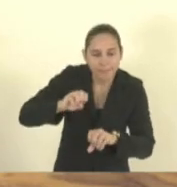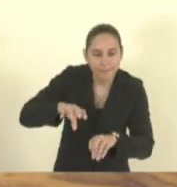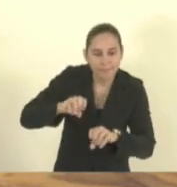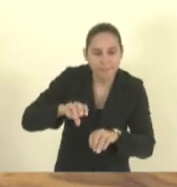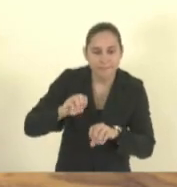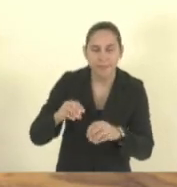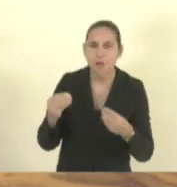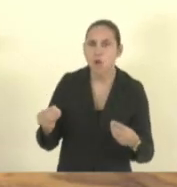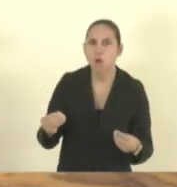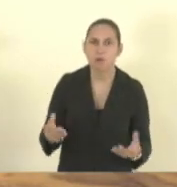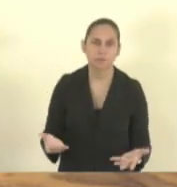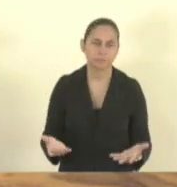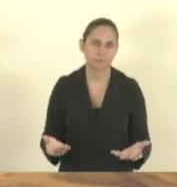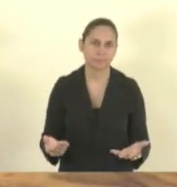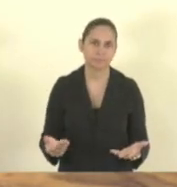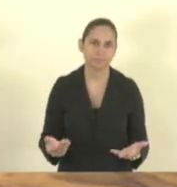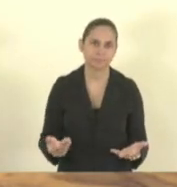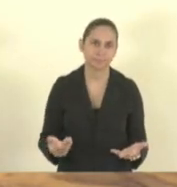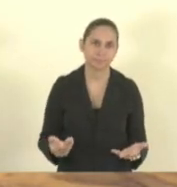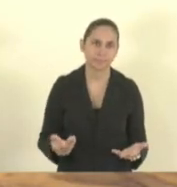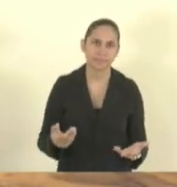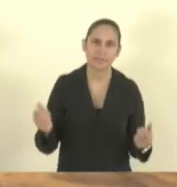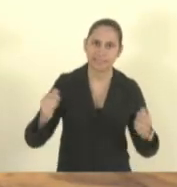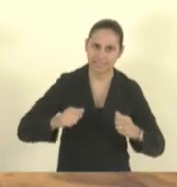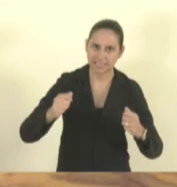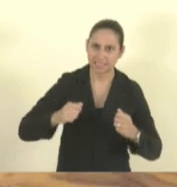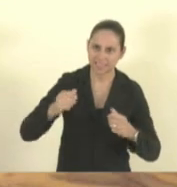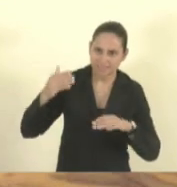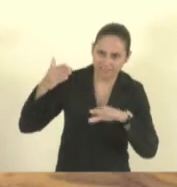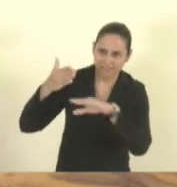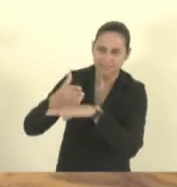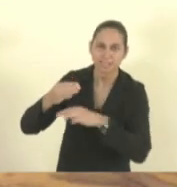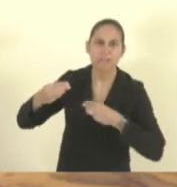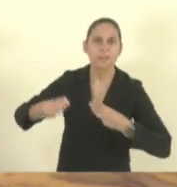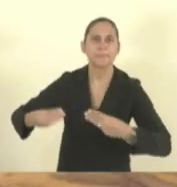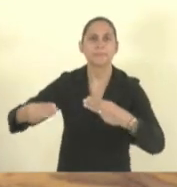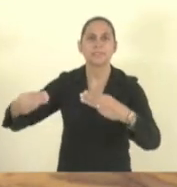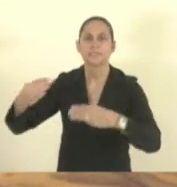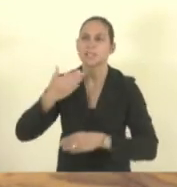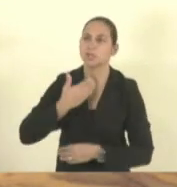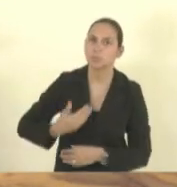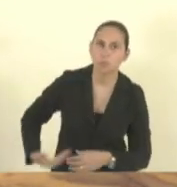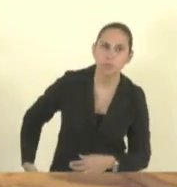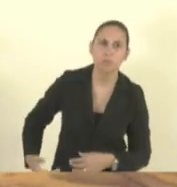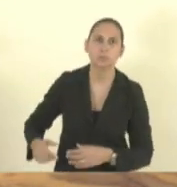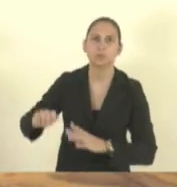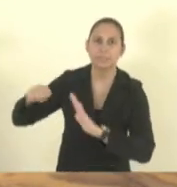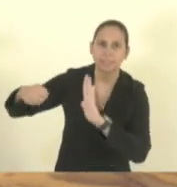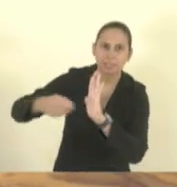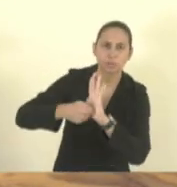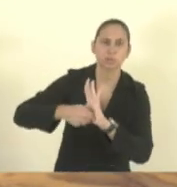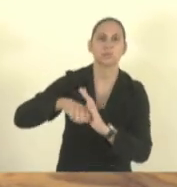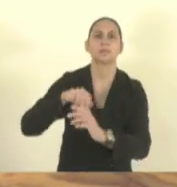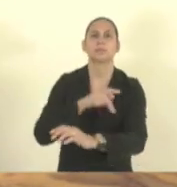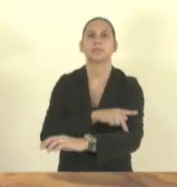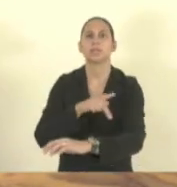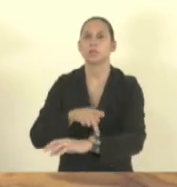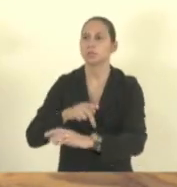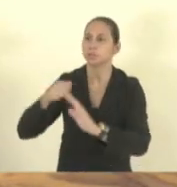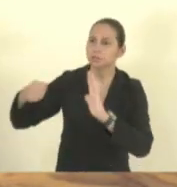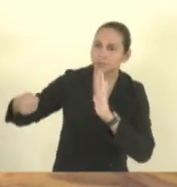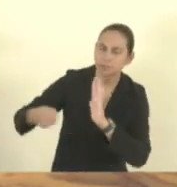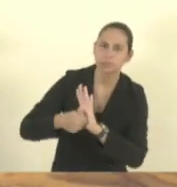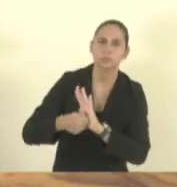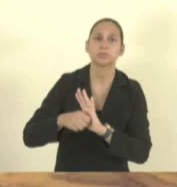Será que a gente vai ter que ficar recorrendo ao Ministério Público para denunciar gestor e pedagogo? Porque é isso que eu estou